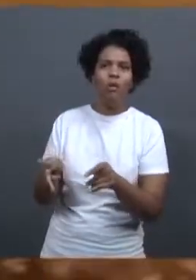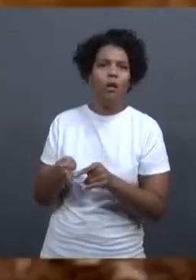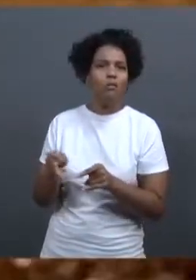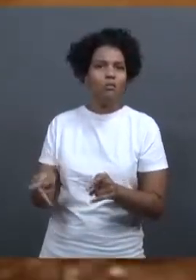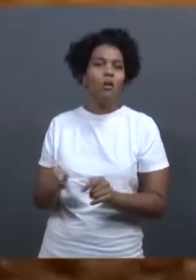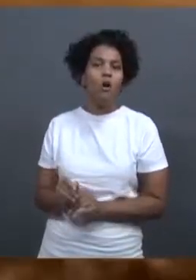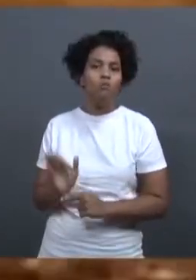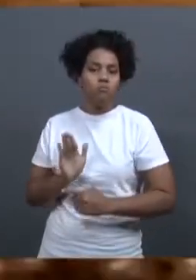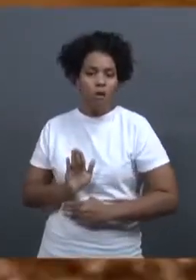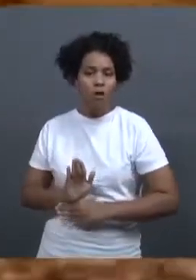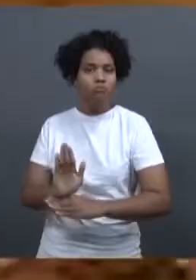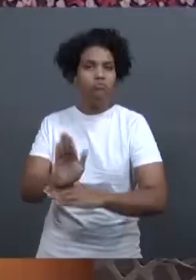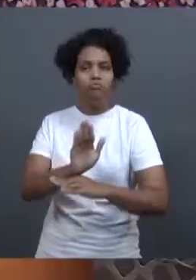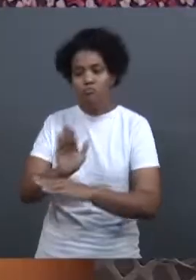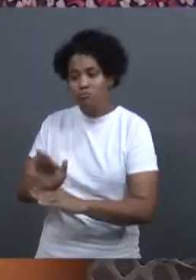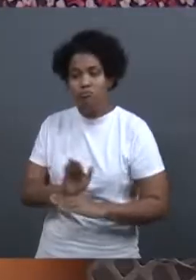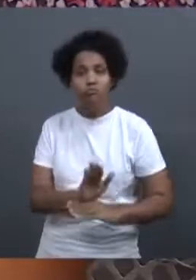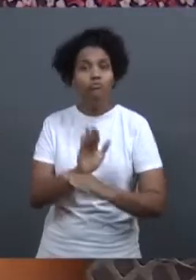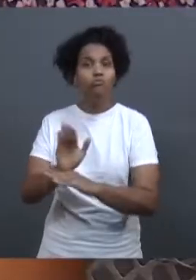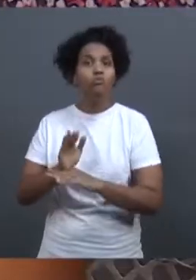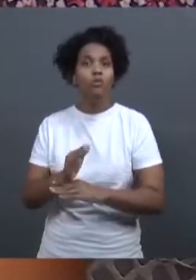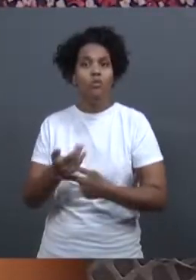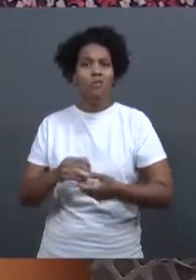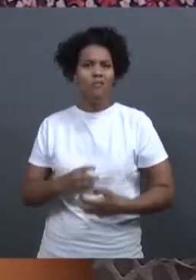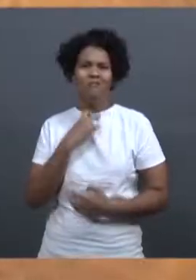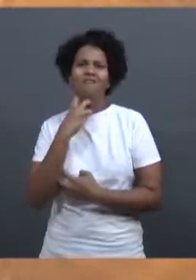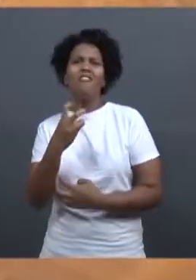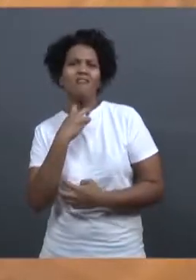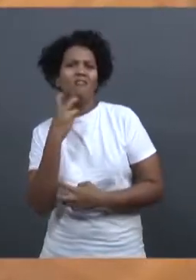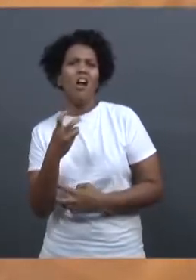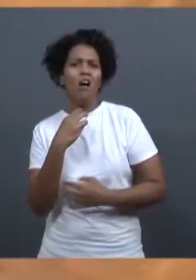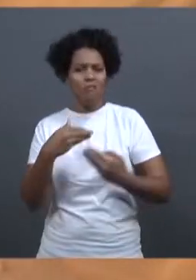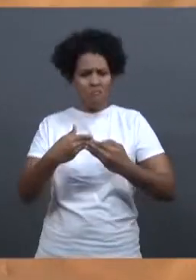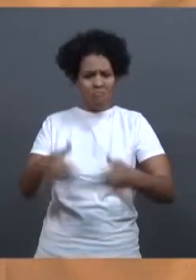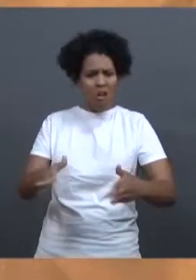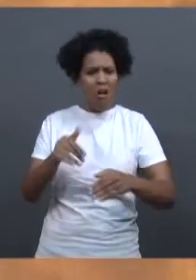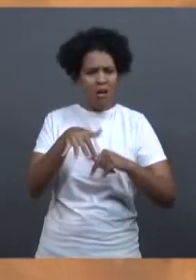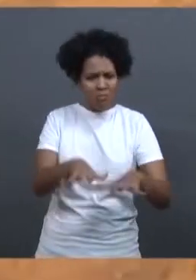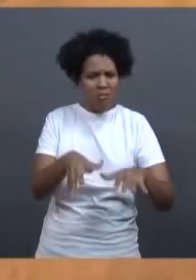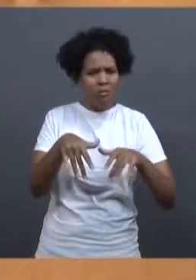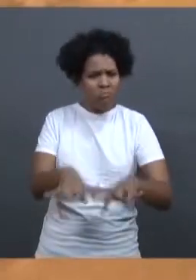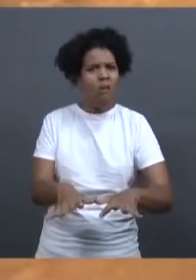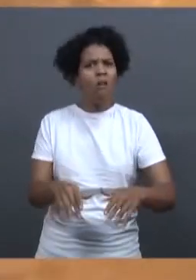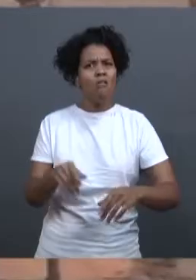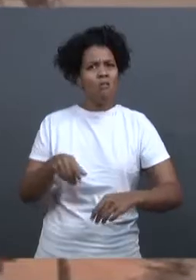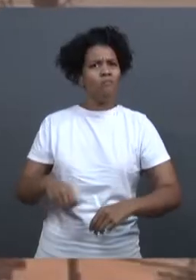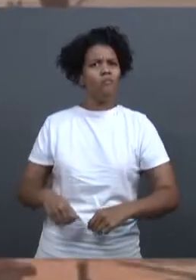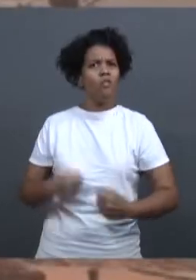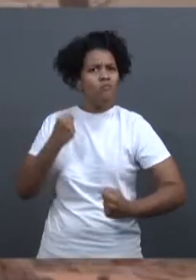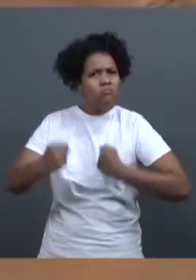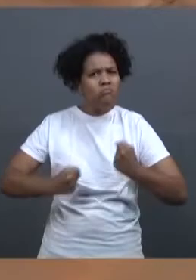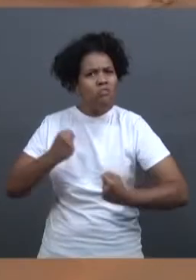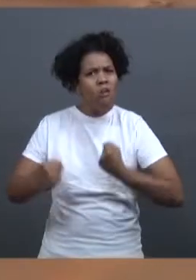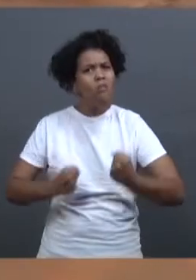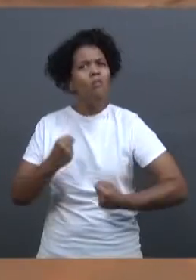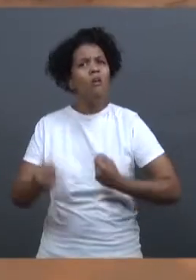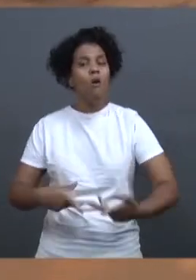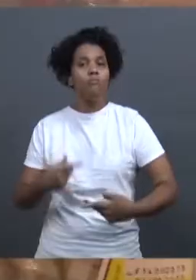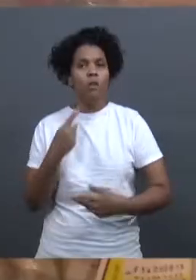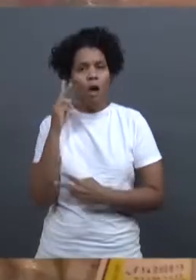gritando, buzinando. Corre que a barragem estourou, esse barulho é barragem. Corre que a barragem estourou. Eu vi a Paula passando atrás,